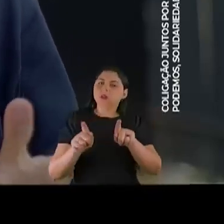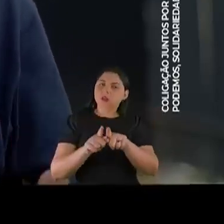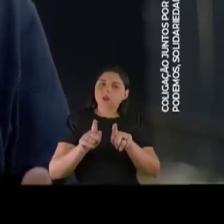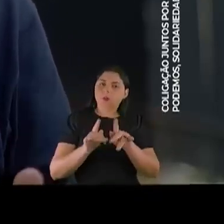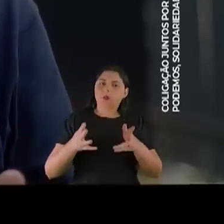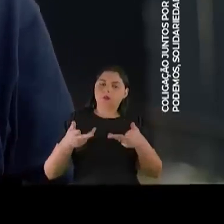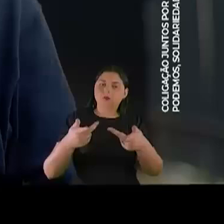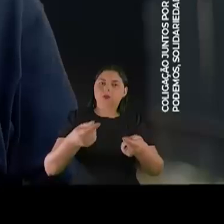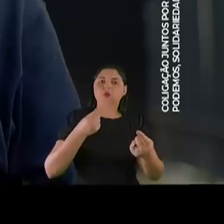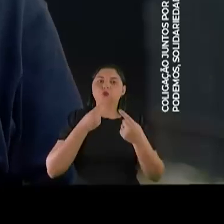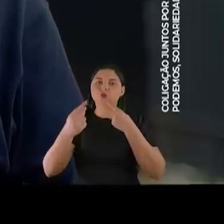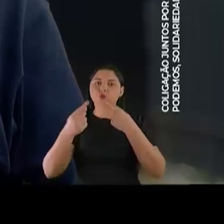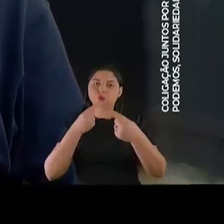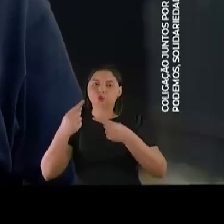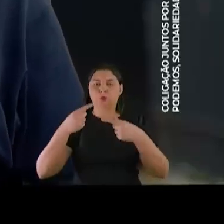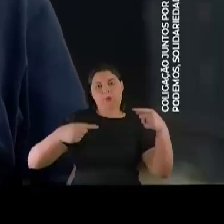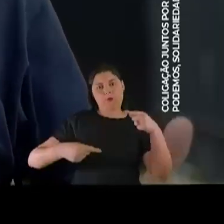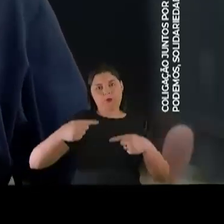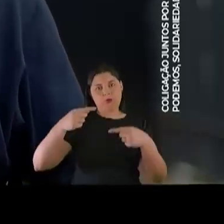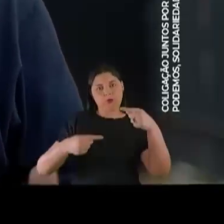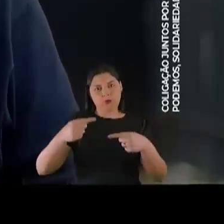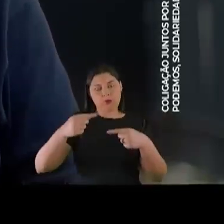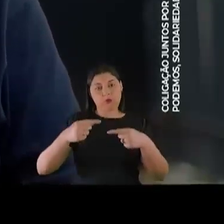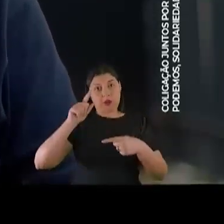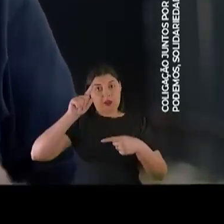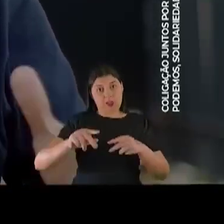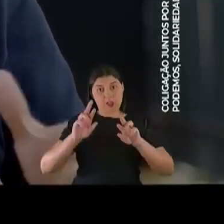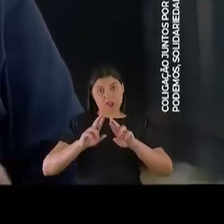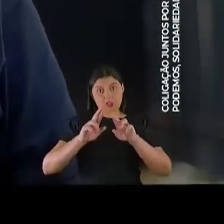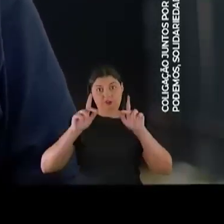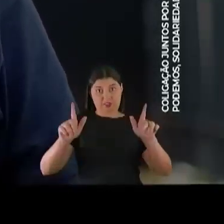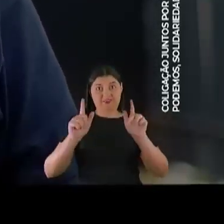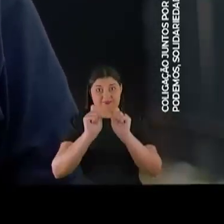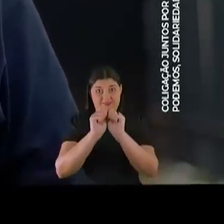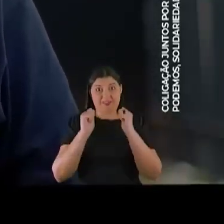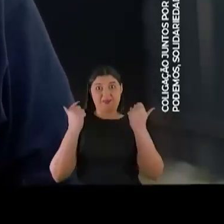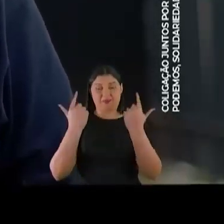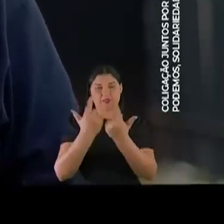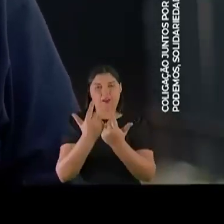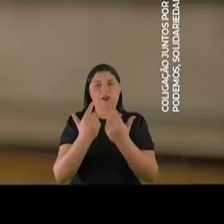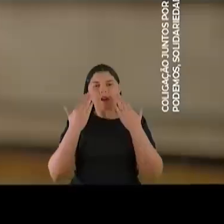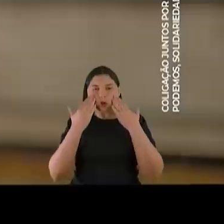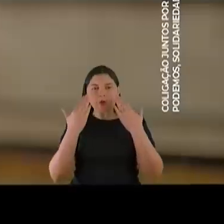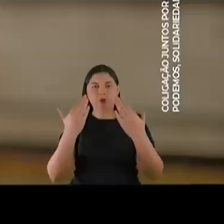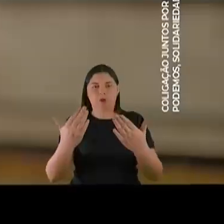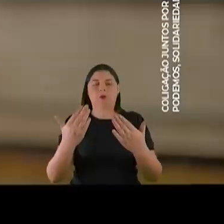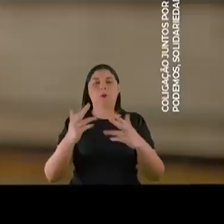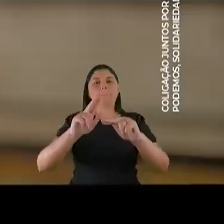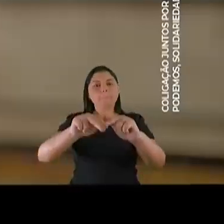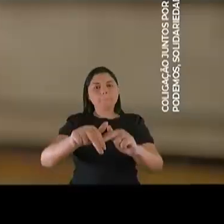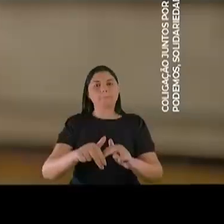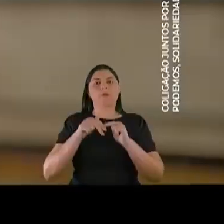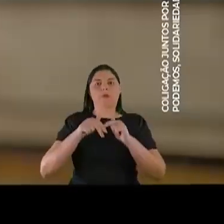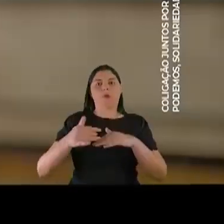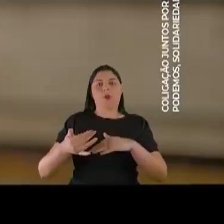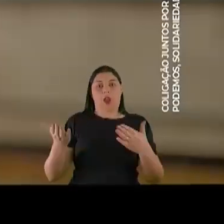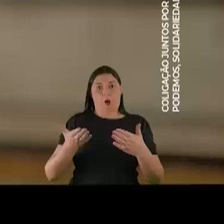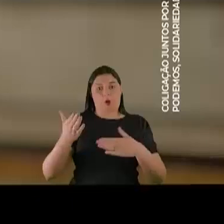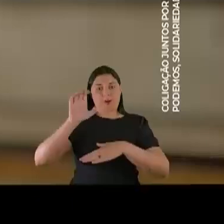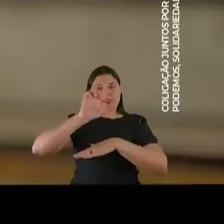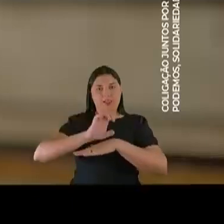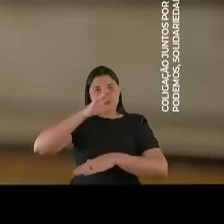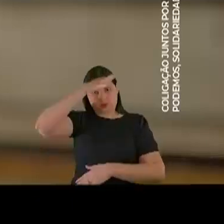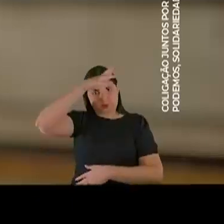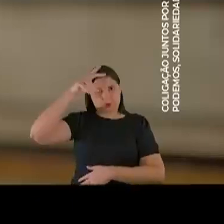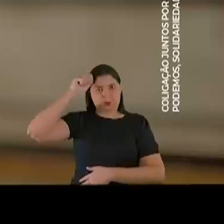tem feito muita diferença na Assembleia e, evidentemente, em prol do Estado de Mato Grosso. Ele é um líder nato. Sabe aquelas